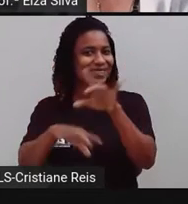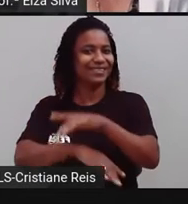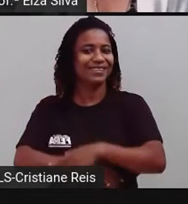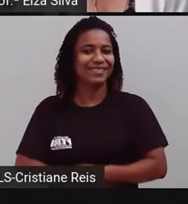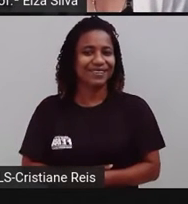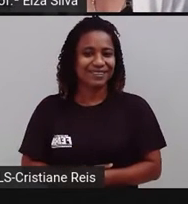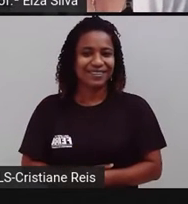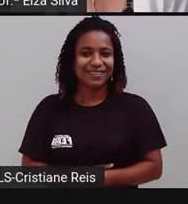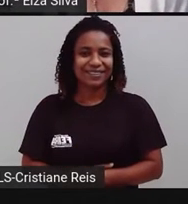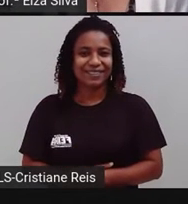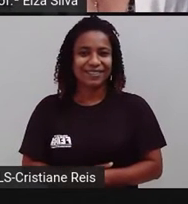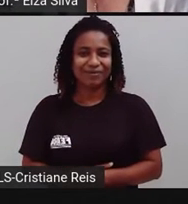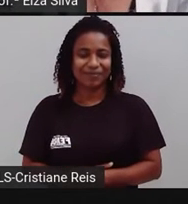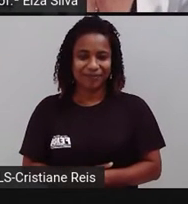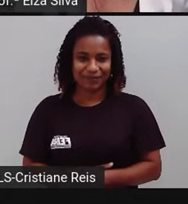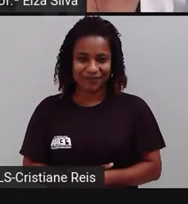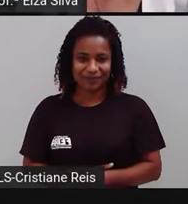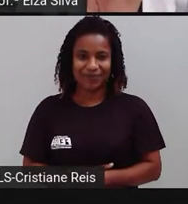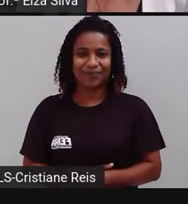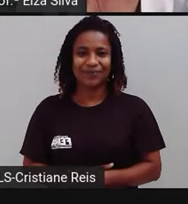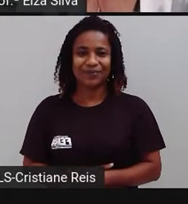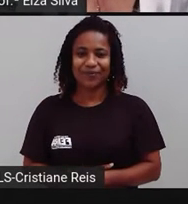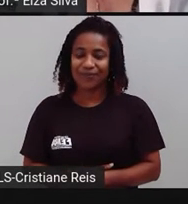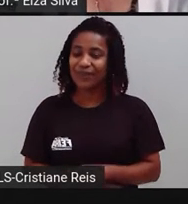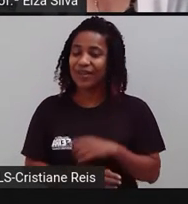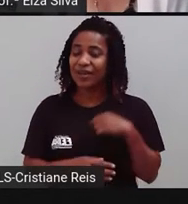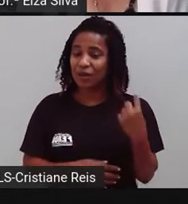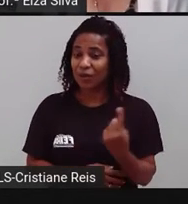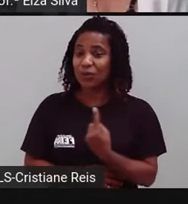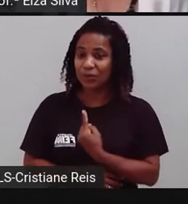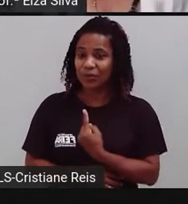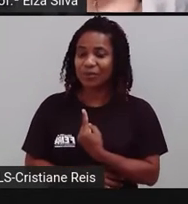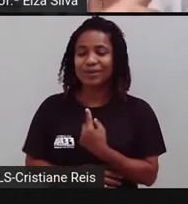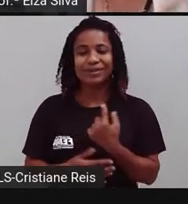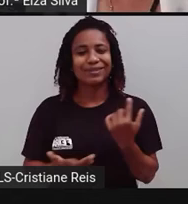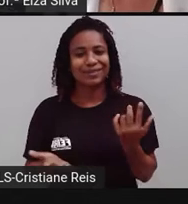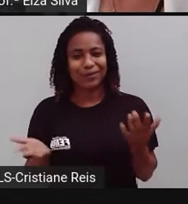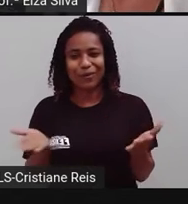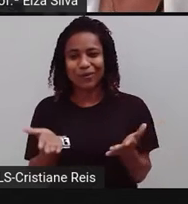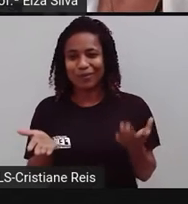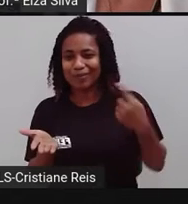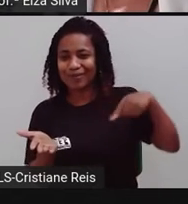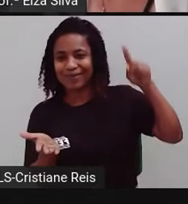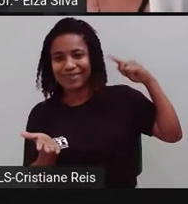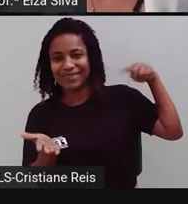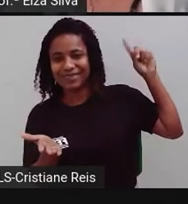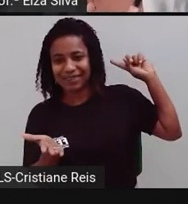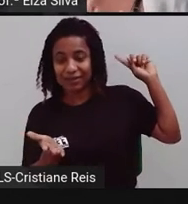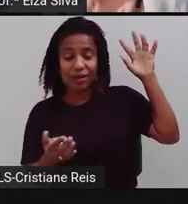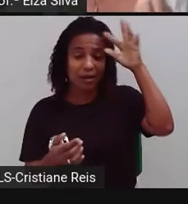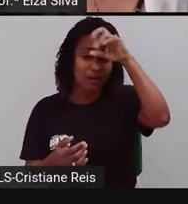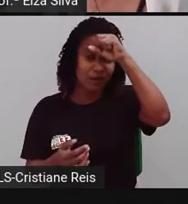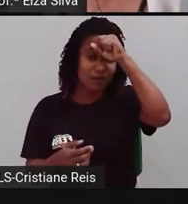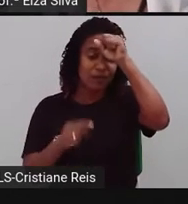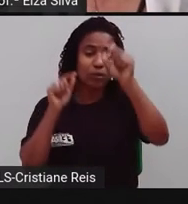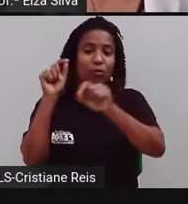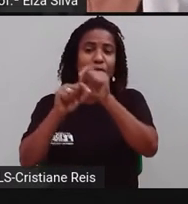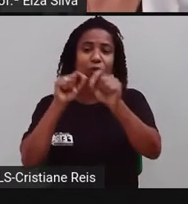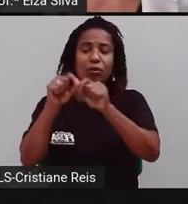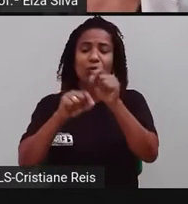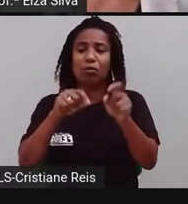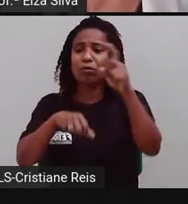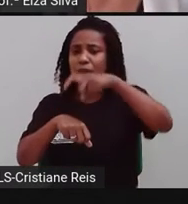é que nós aprendemos em nossas aulas anteriores sobre o tempo